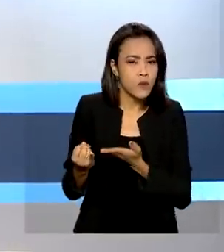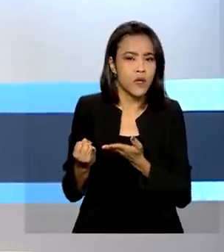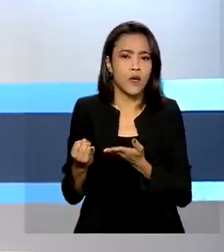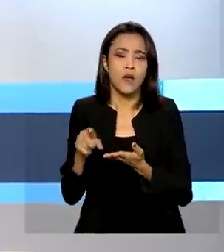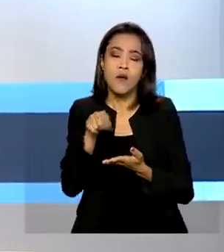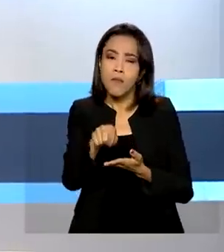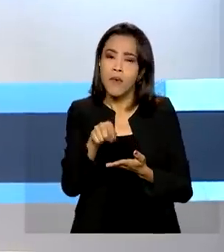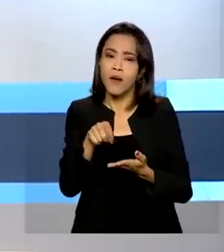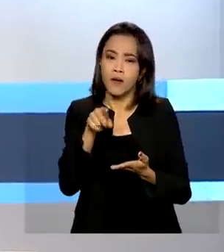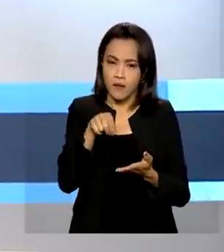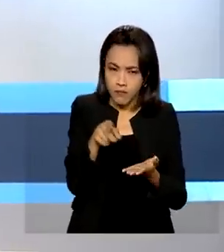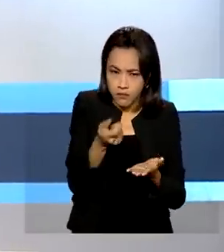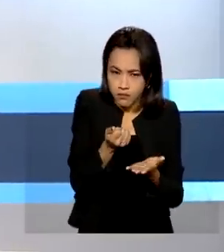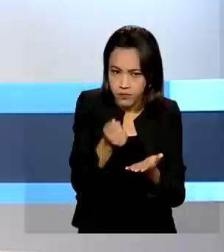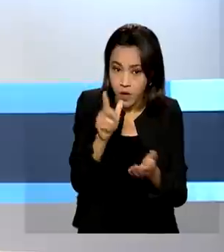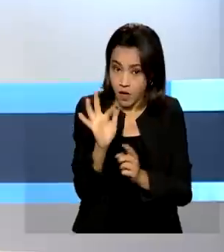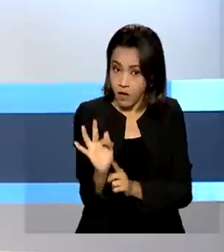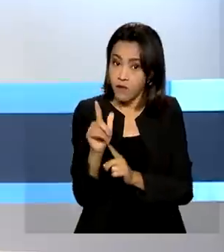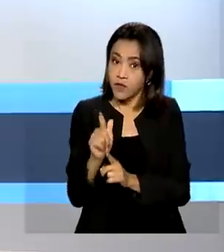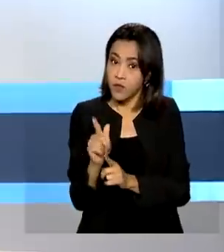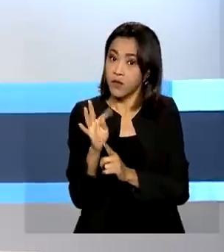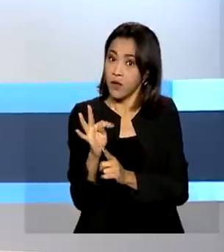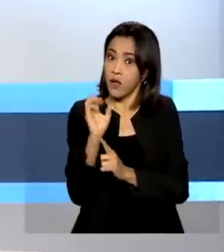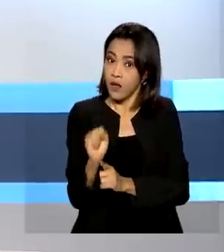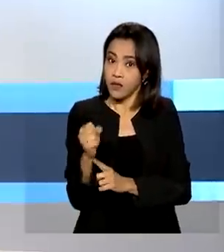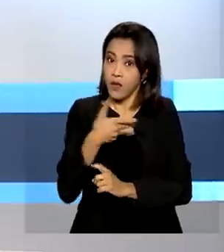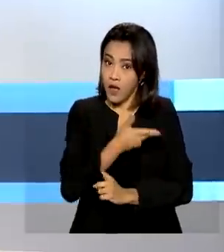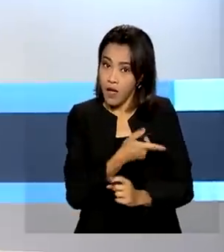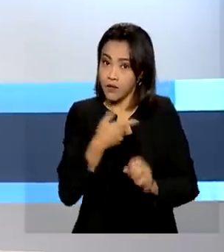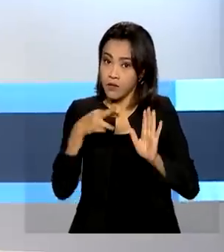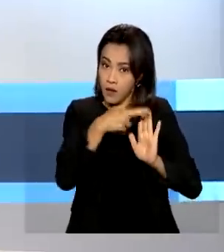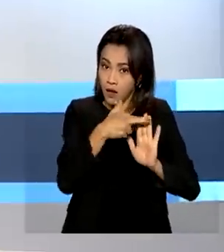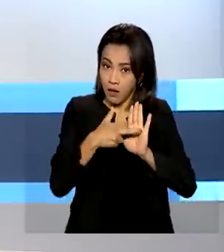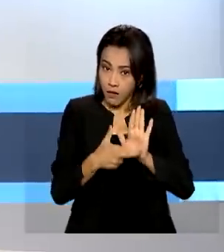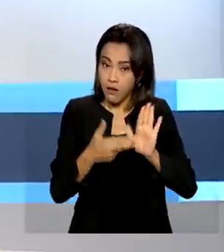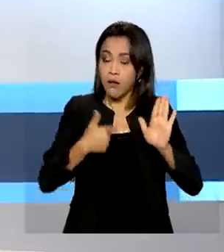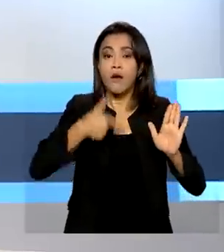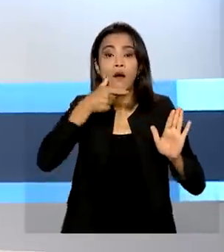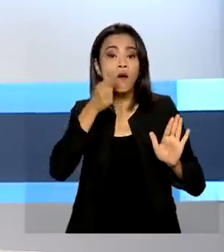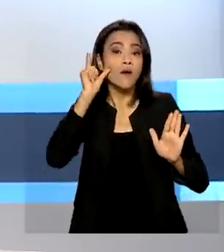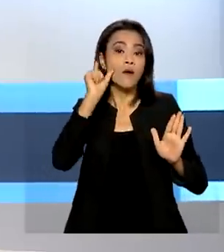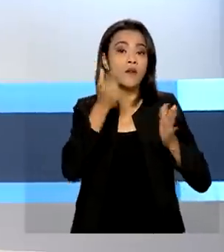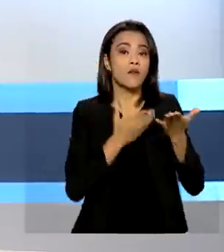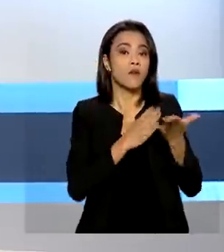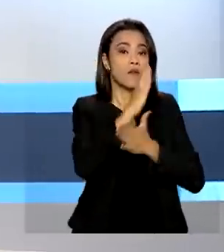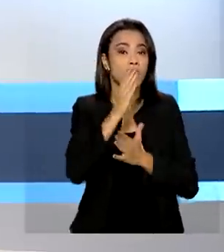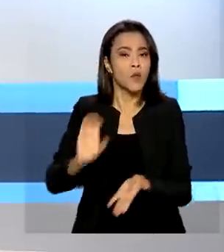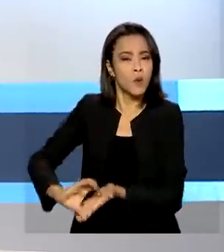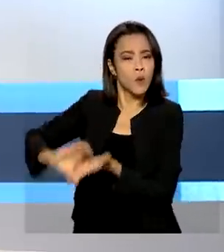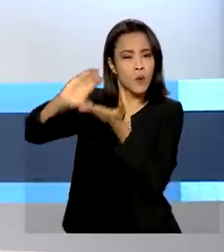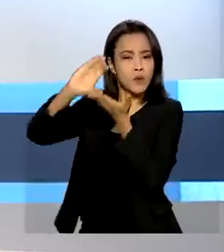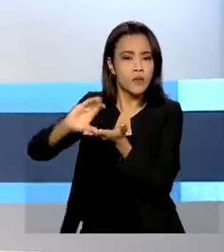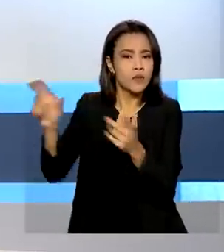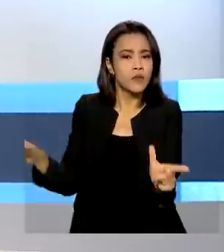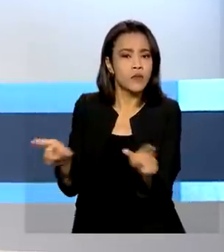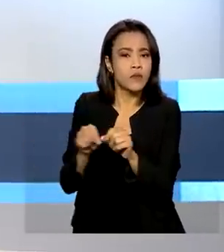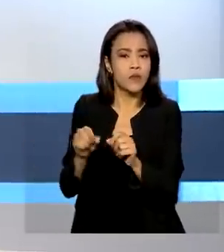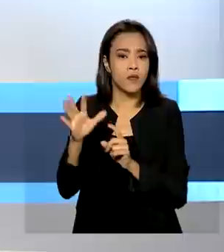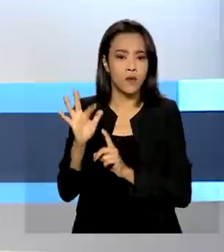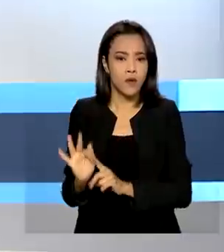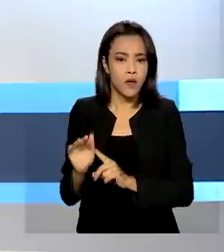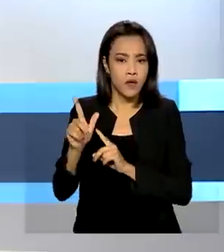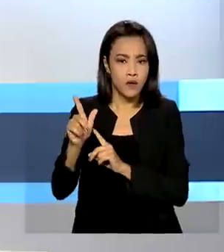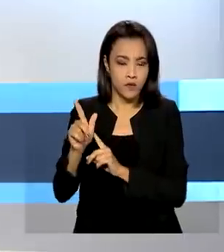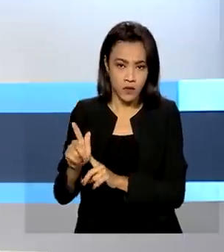feitos pelo FGTS. Essas medidas foram aprovadas ontem pelo Conselho Curador do Fundo de Garantia do